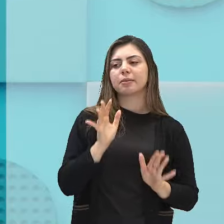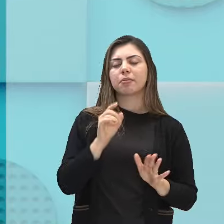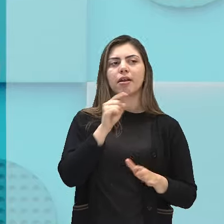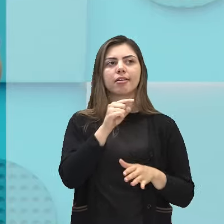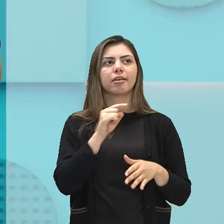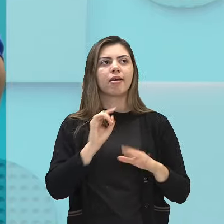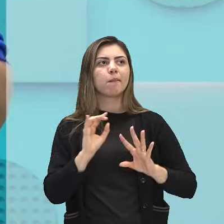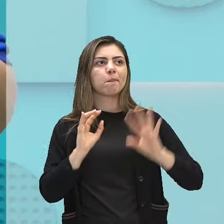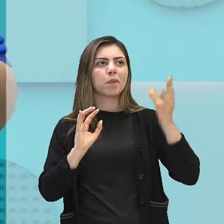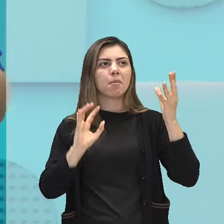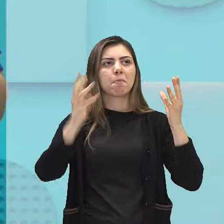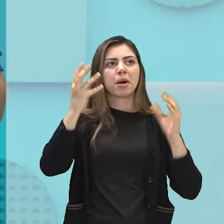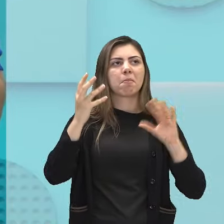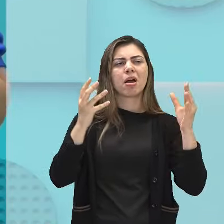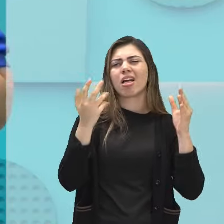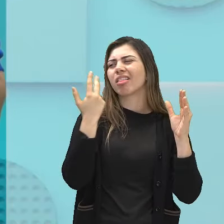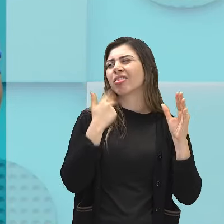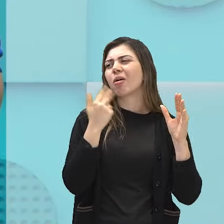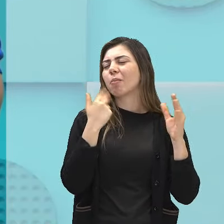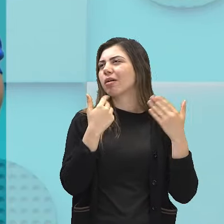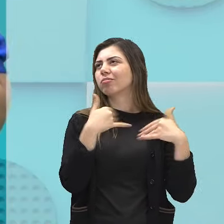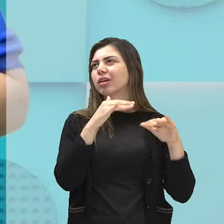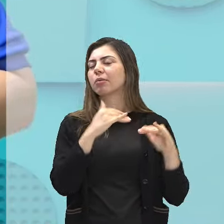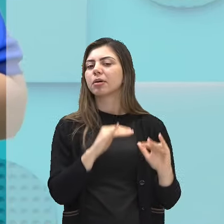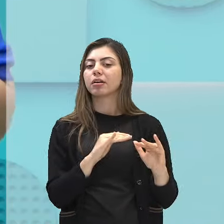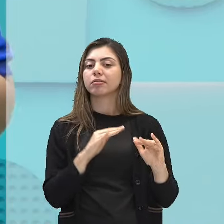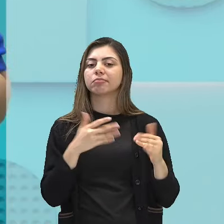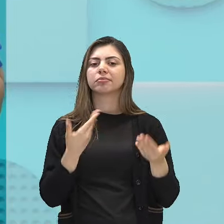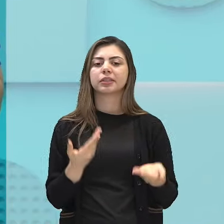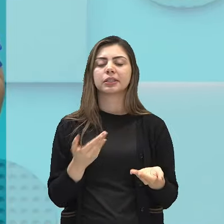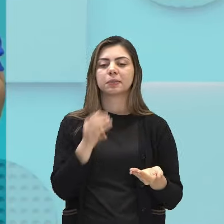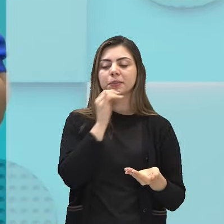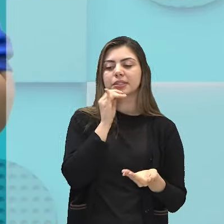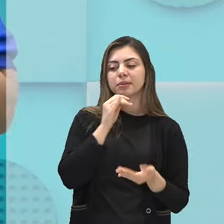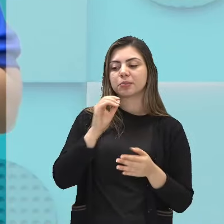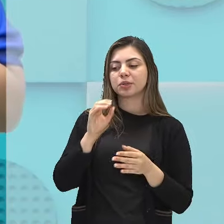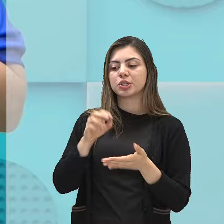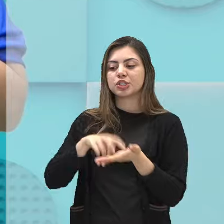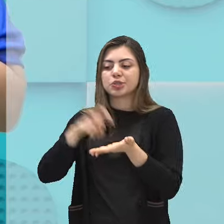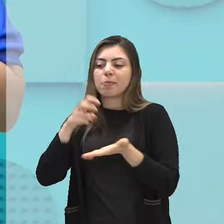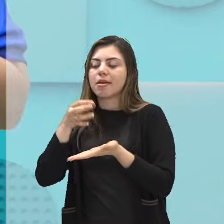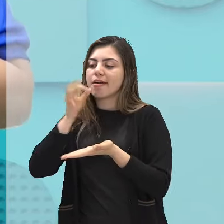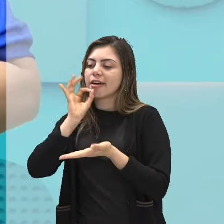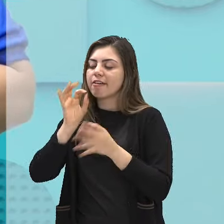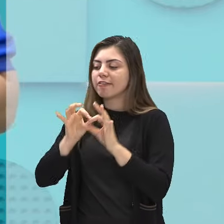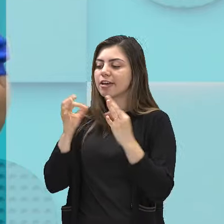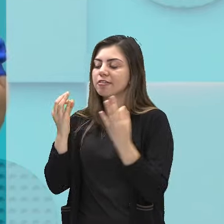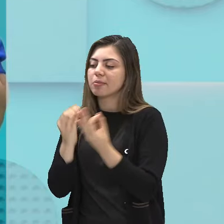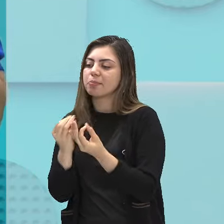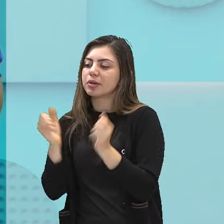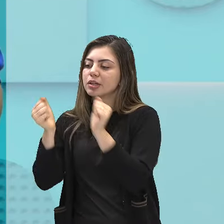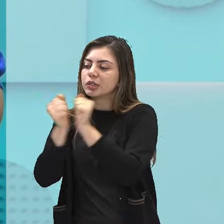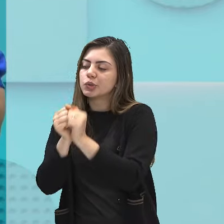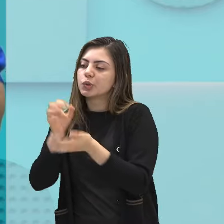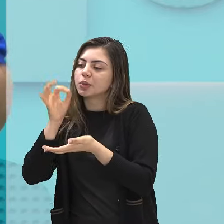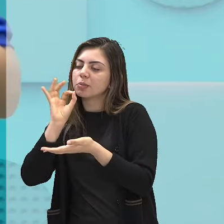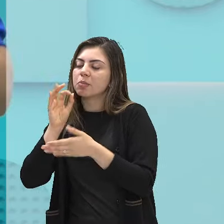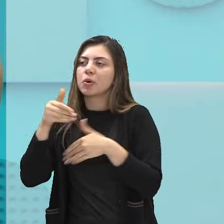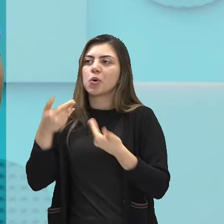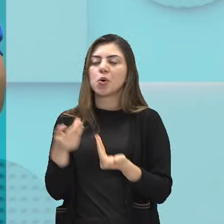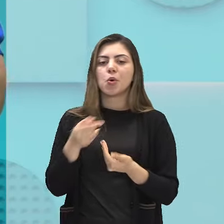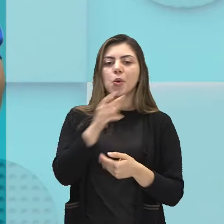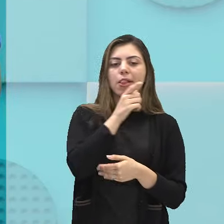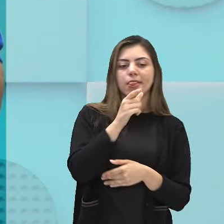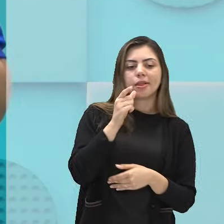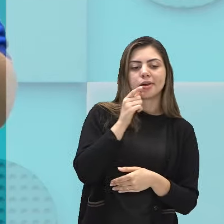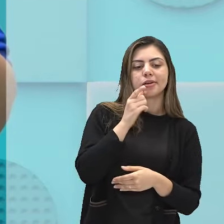né? Às vezes eles são banais, ou seja, sabe aquele café da manhã com a família, aquele estar no lanche com